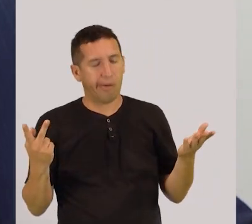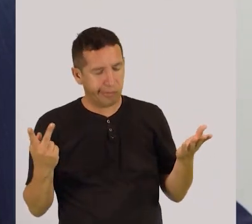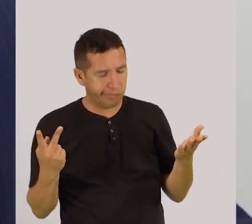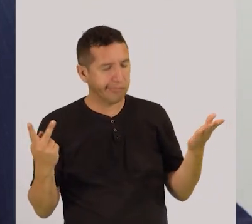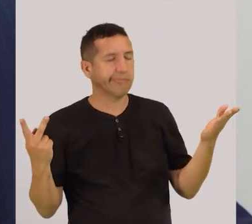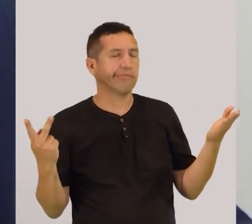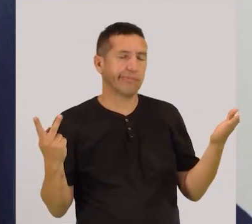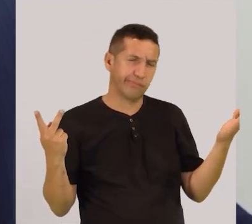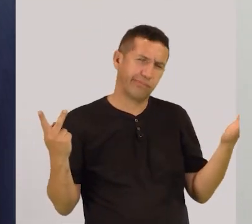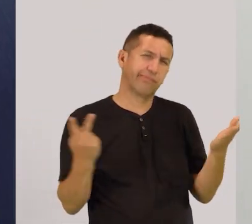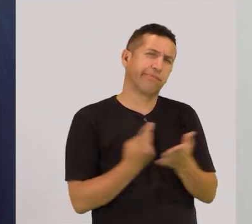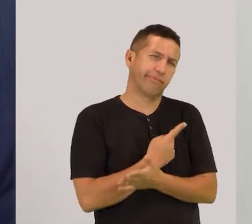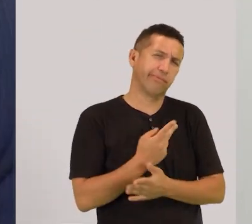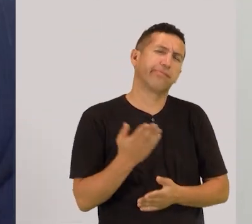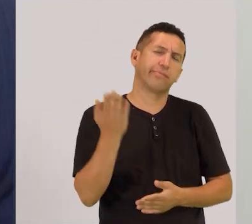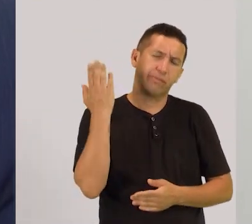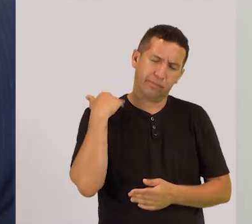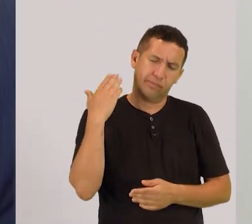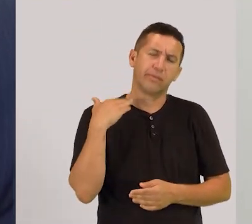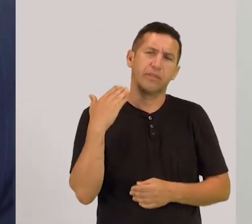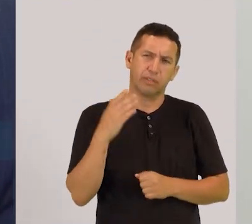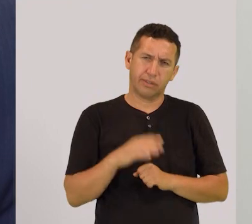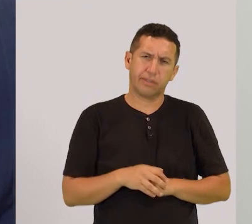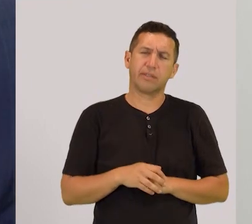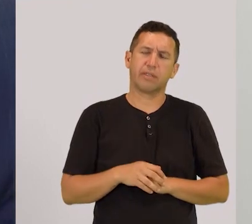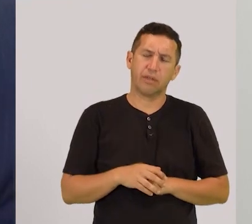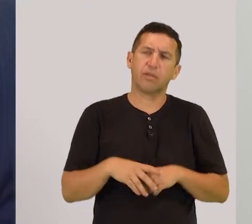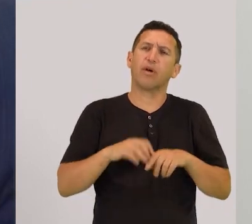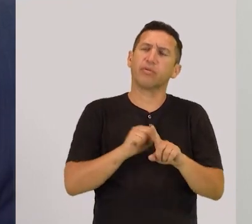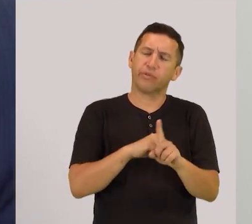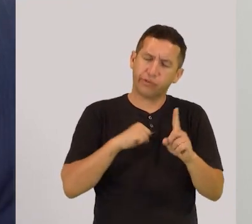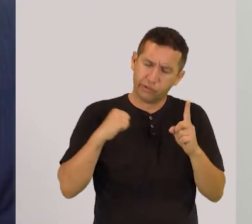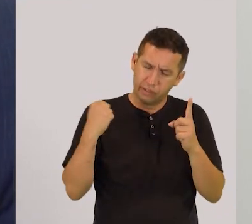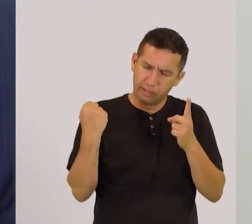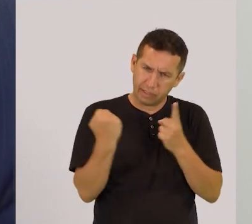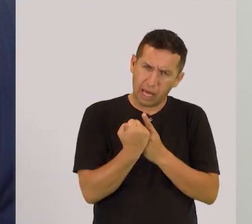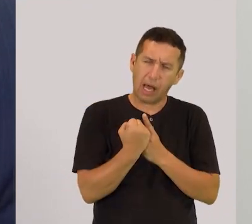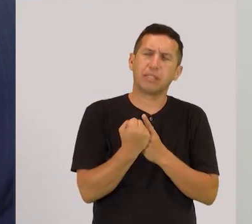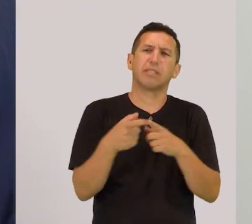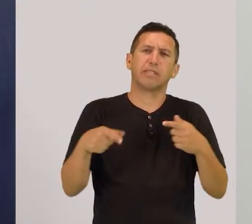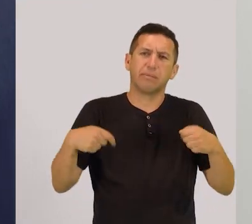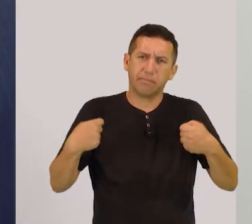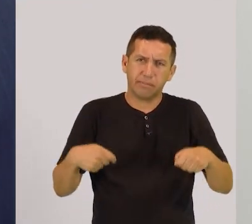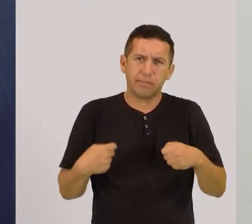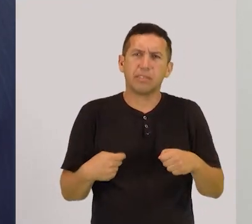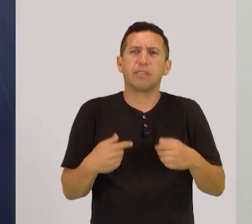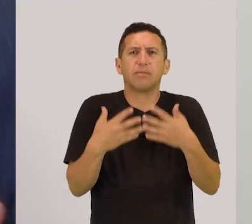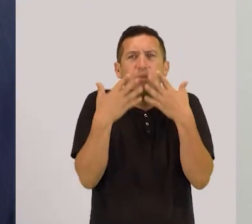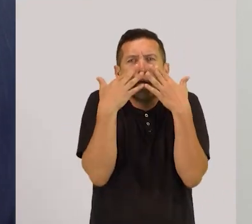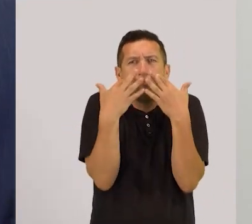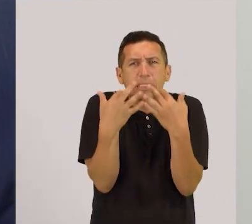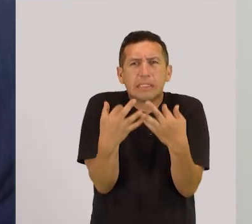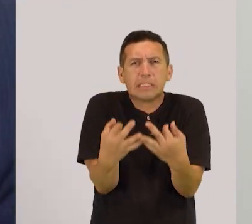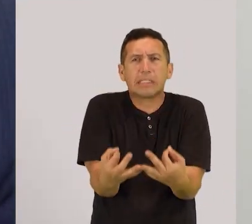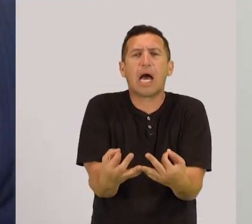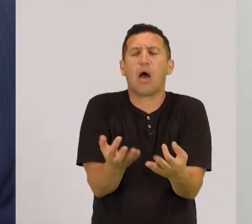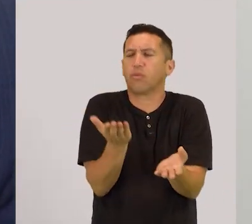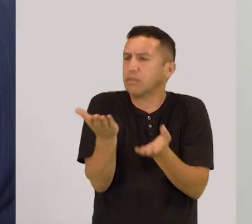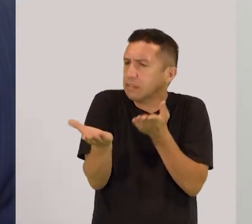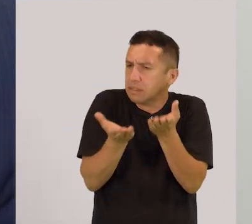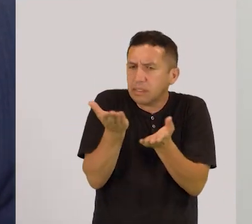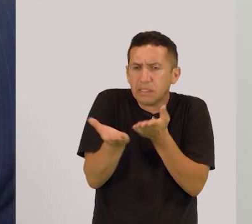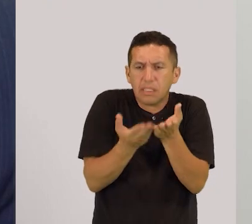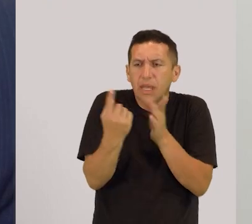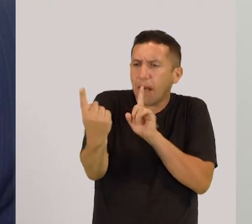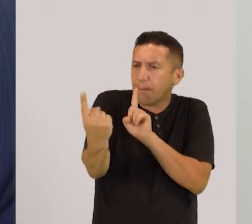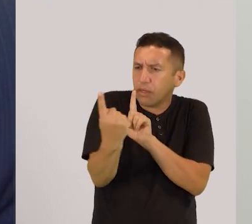cometidas e que o mínimo que se espera de uma sociedade que trata todas as